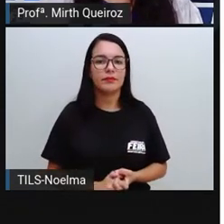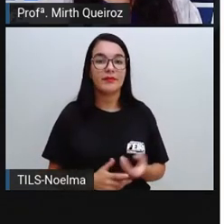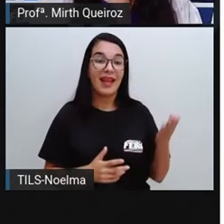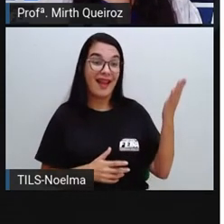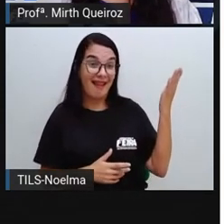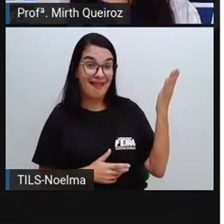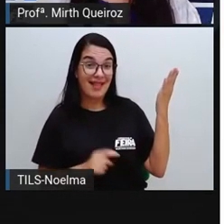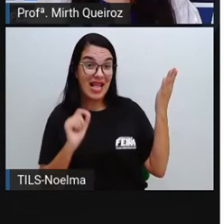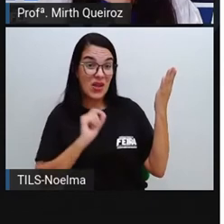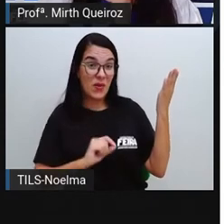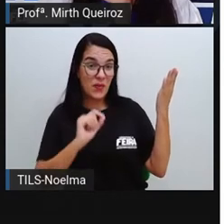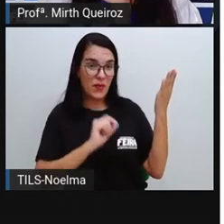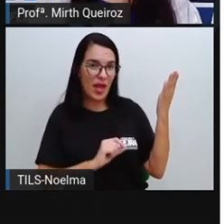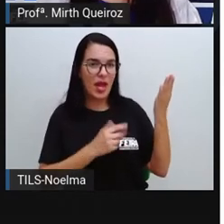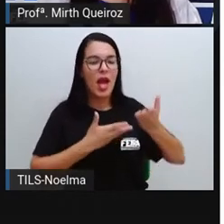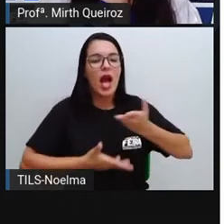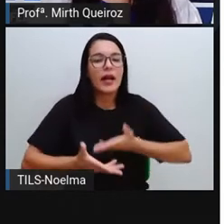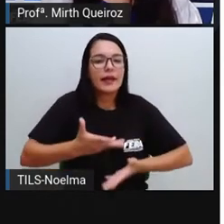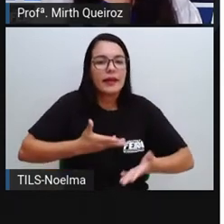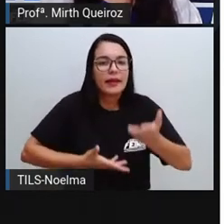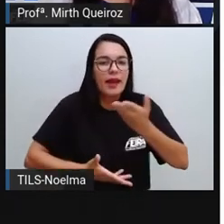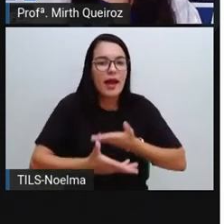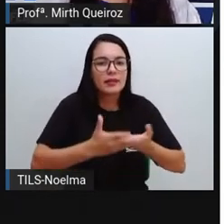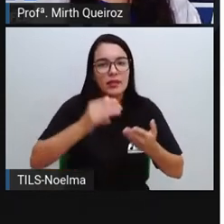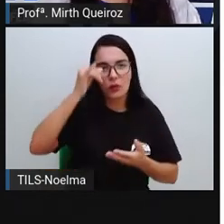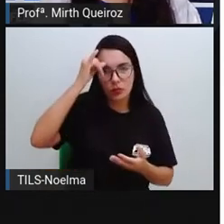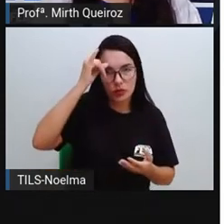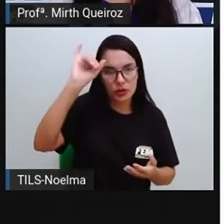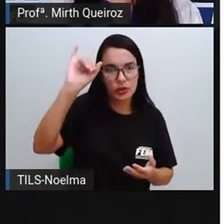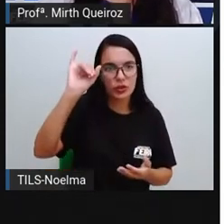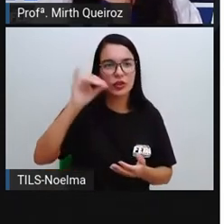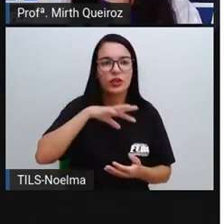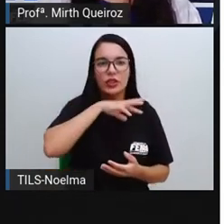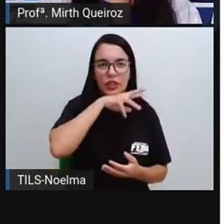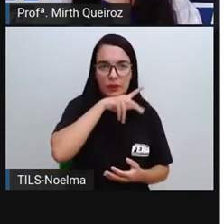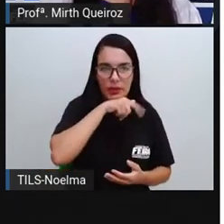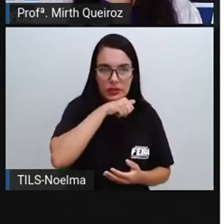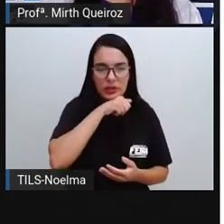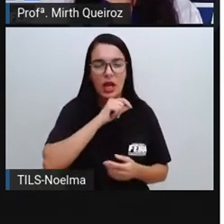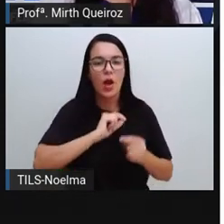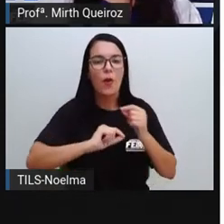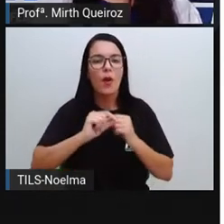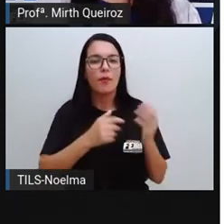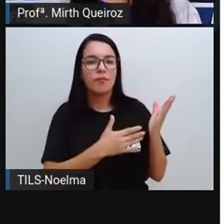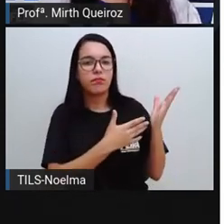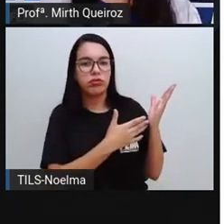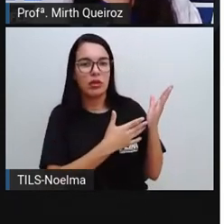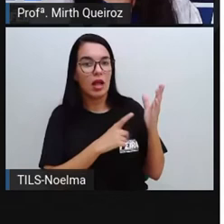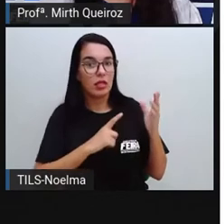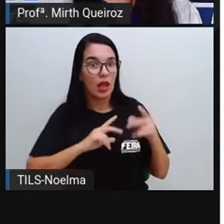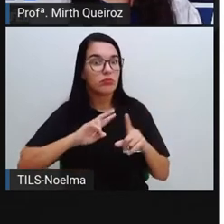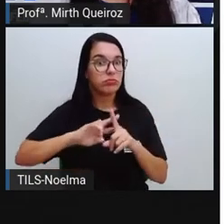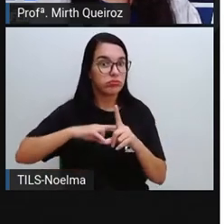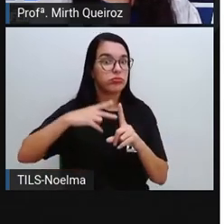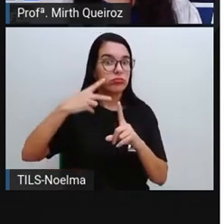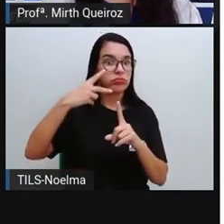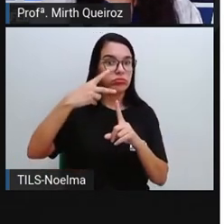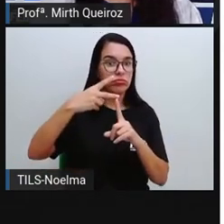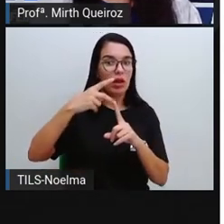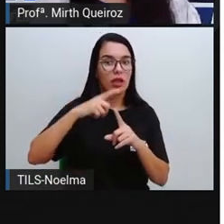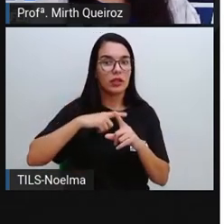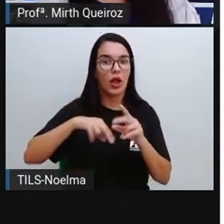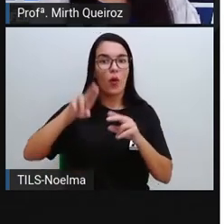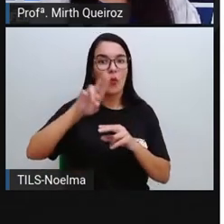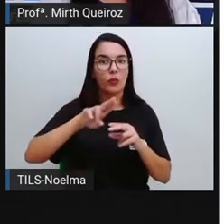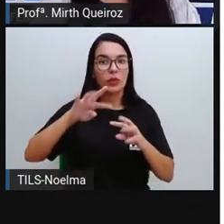A pecuária. Na pecuária moderna, em geral, a produtividade, ela é alta. São usadas técnicas de